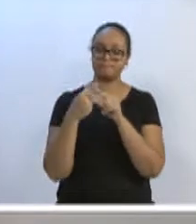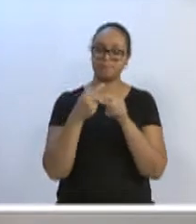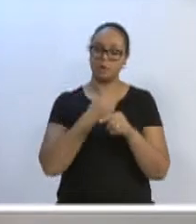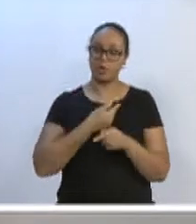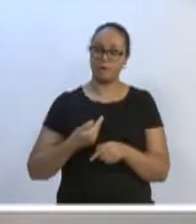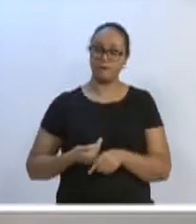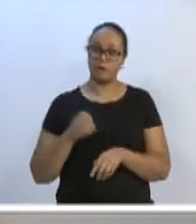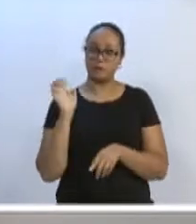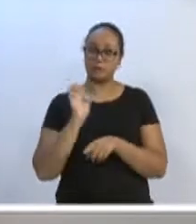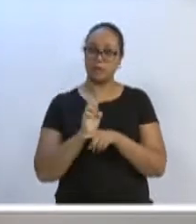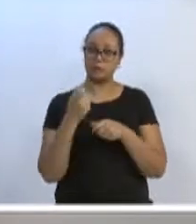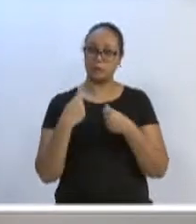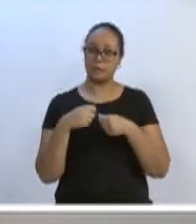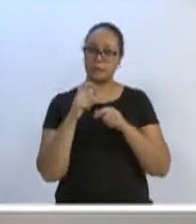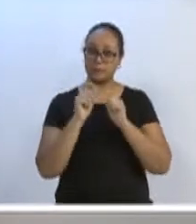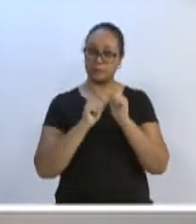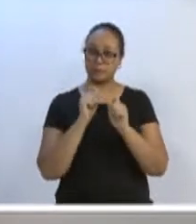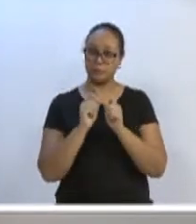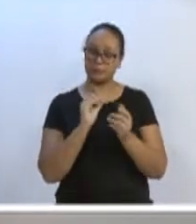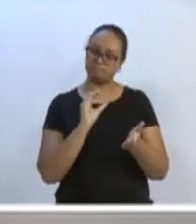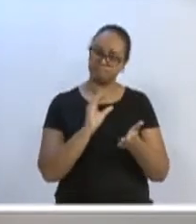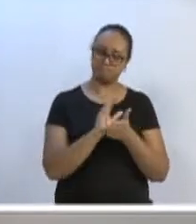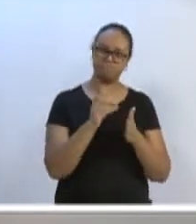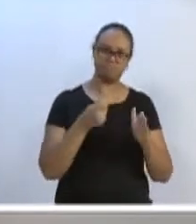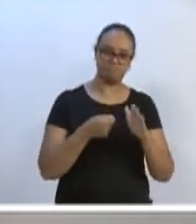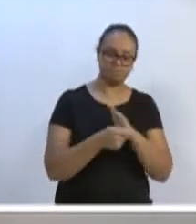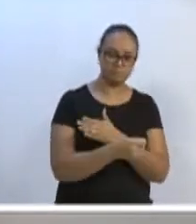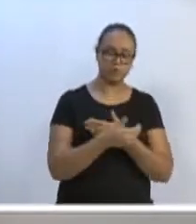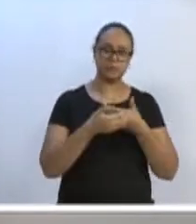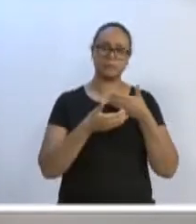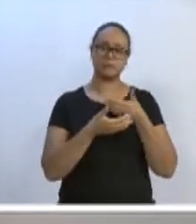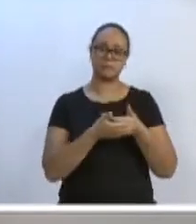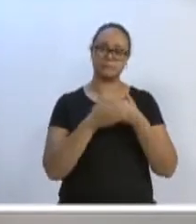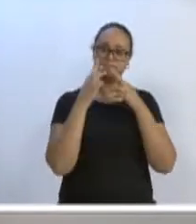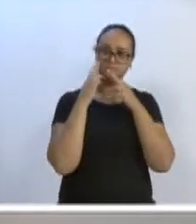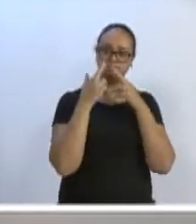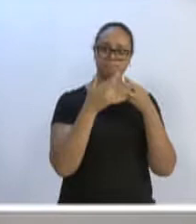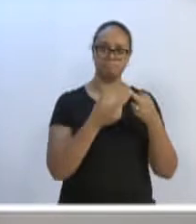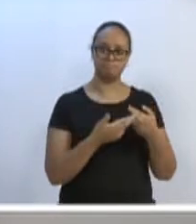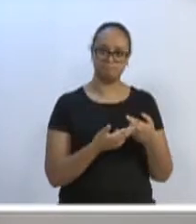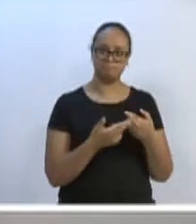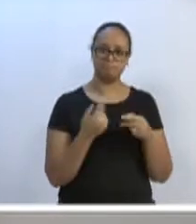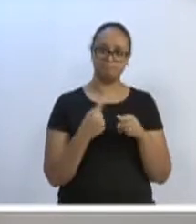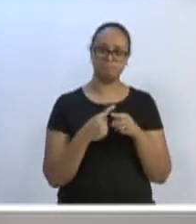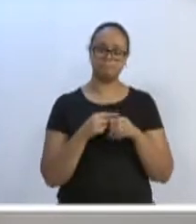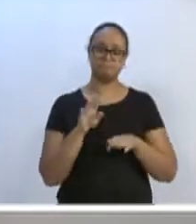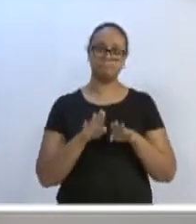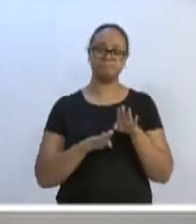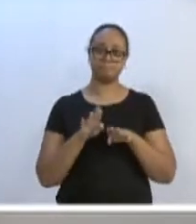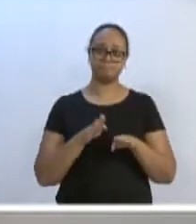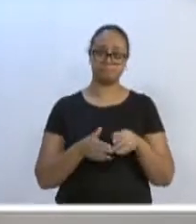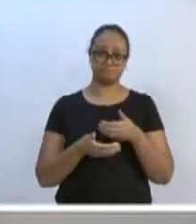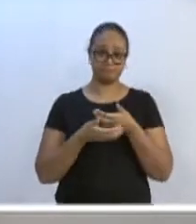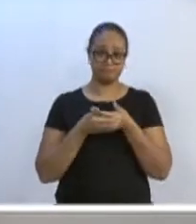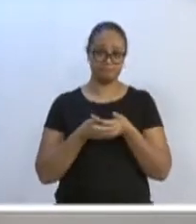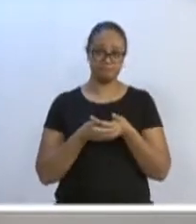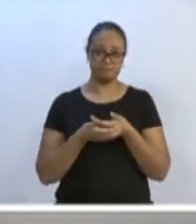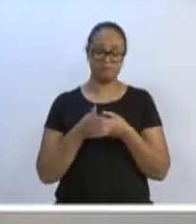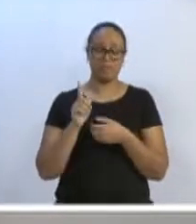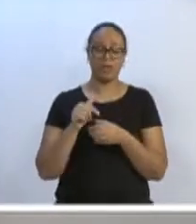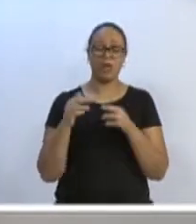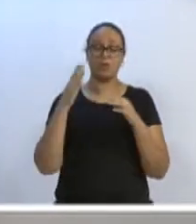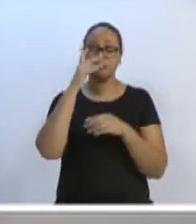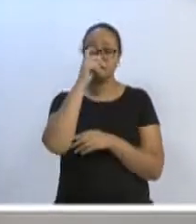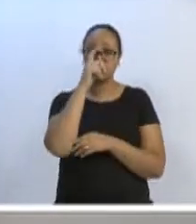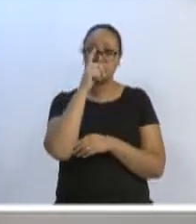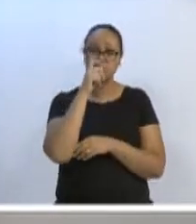responsabilidade que tem com o nosso Hospital Santo Antônio, que faz às vezes aqui de hospital regional e